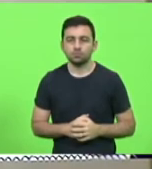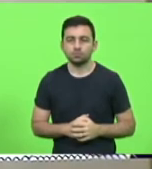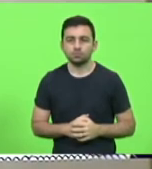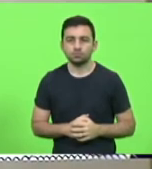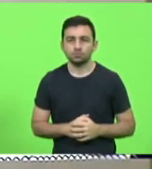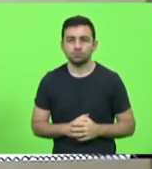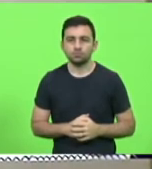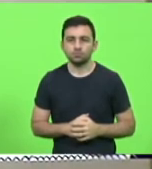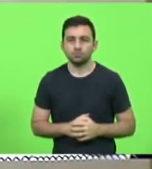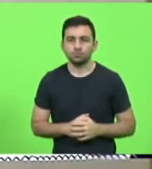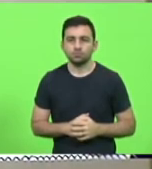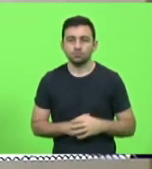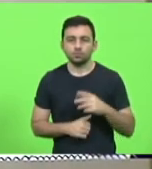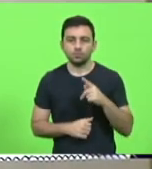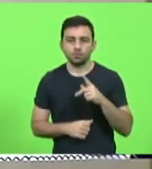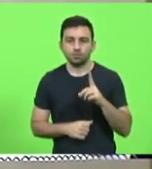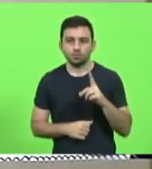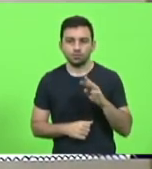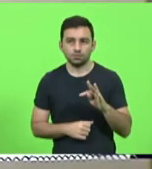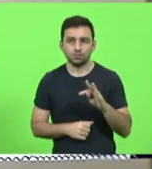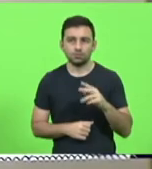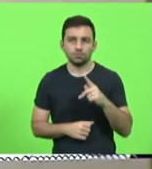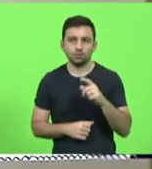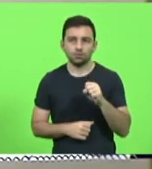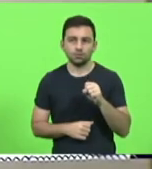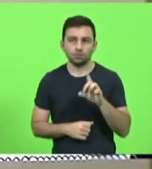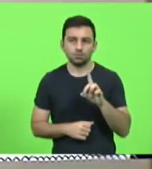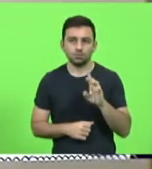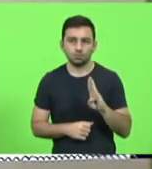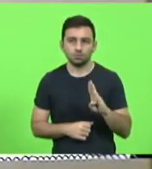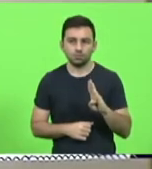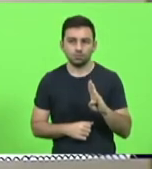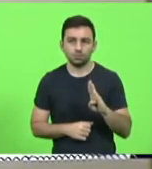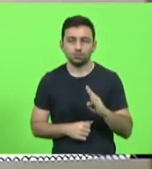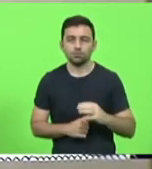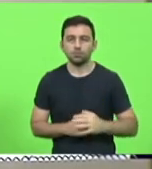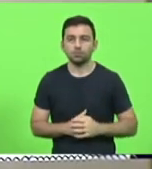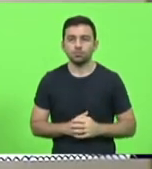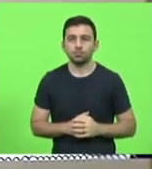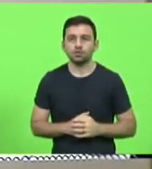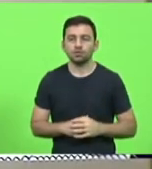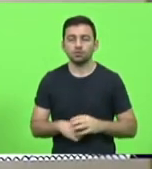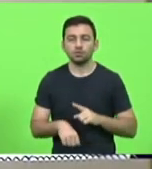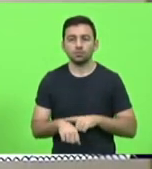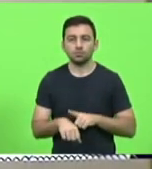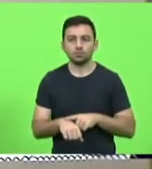Bloco PDT, PSCDB e Republicanos, sete minutos.